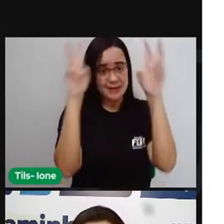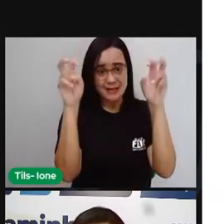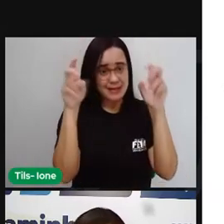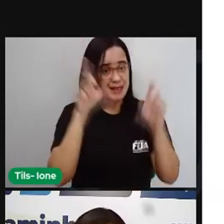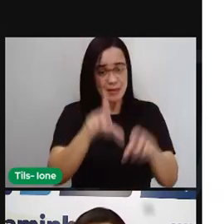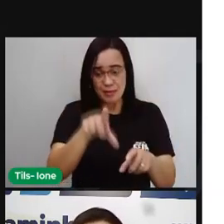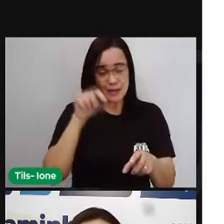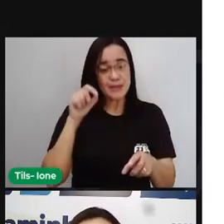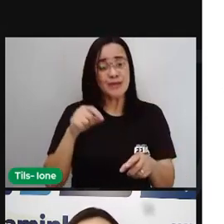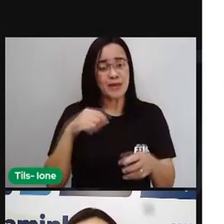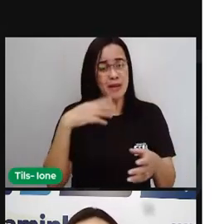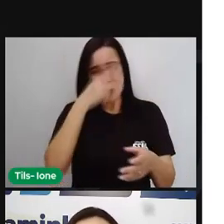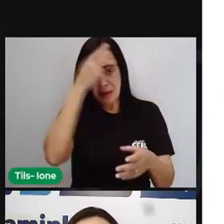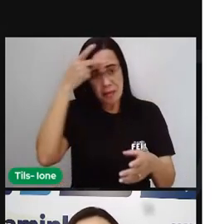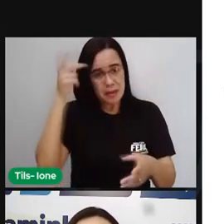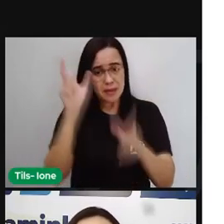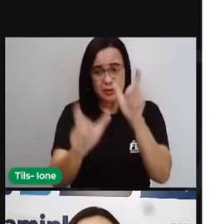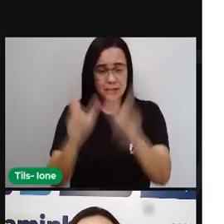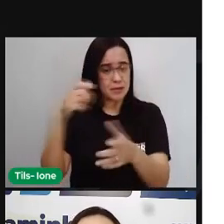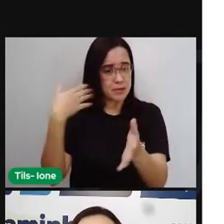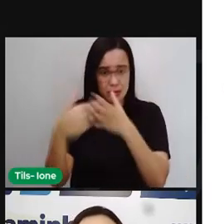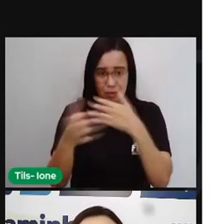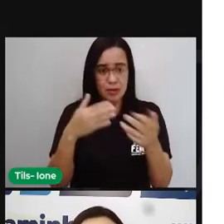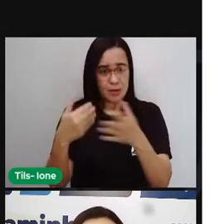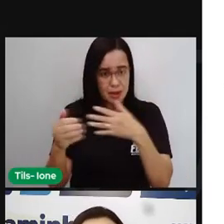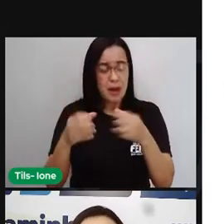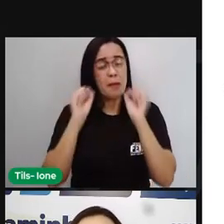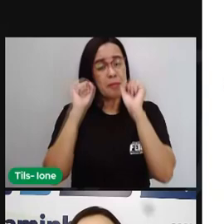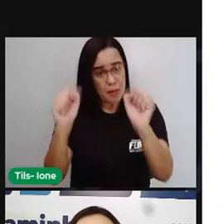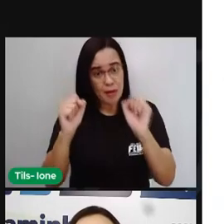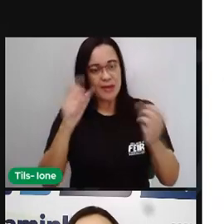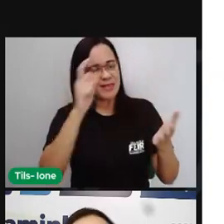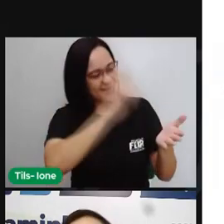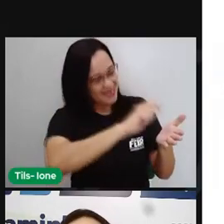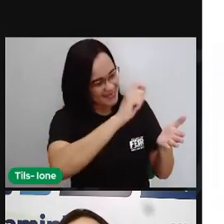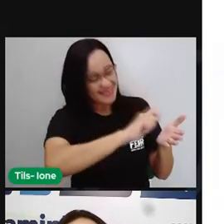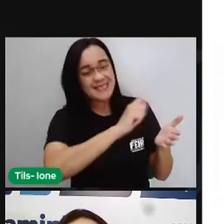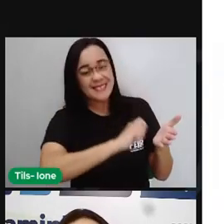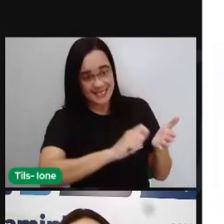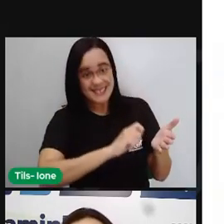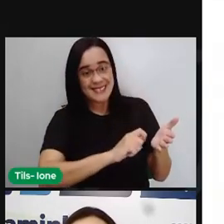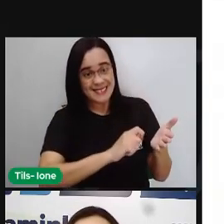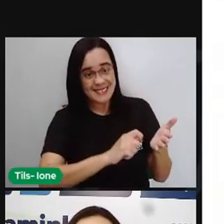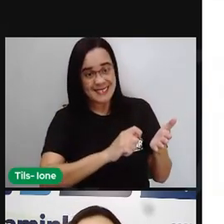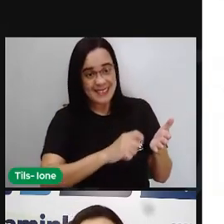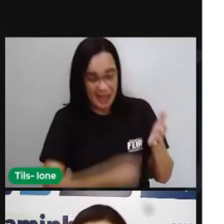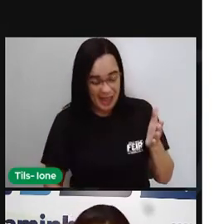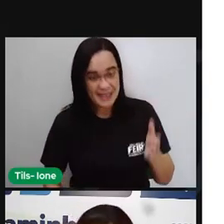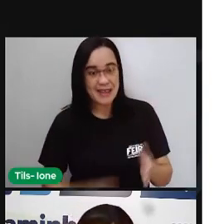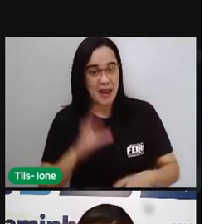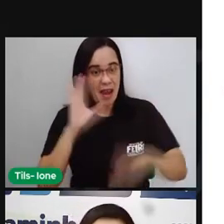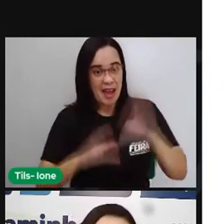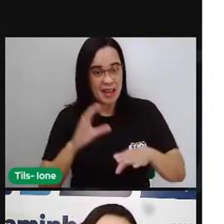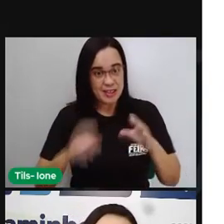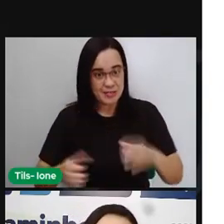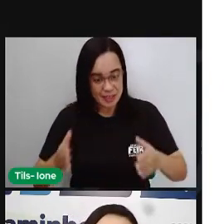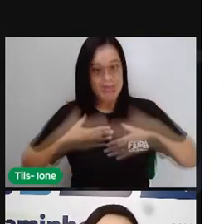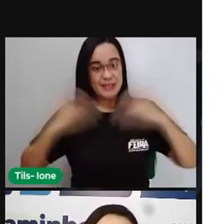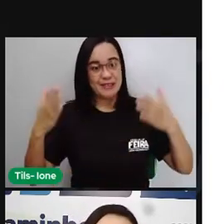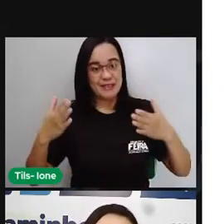qualquer pessoa pode escrever poemas e se tornar de repente um poeta. Tá certo?